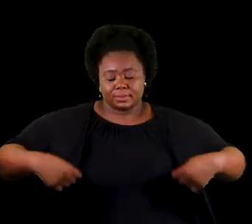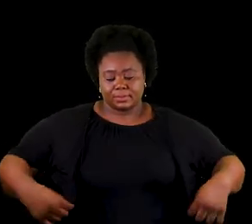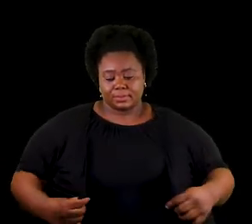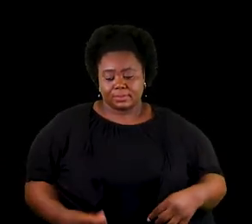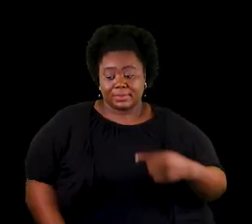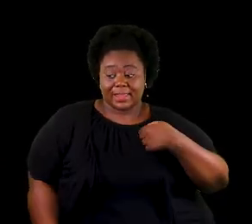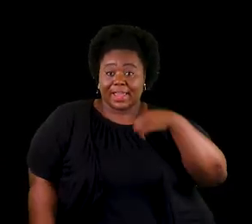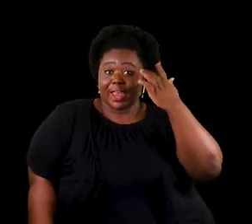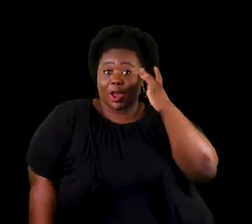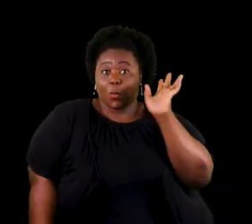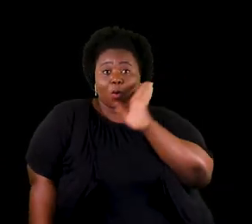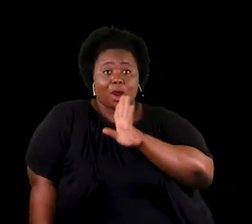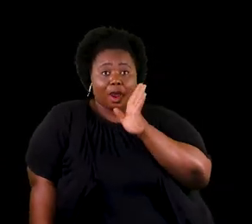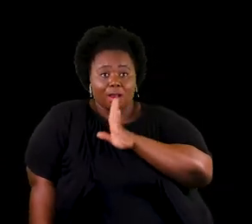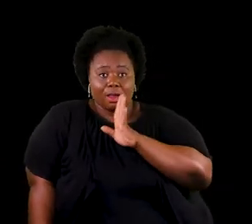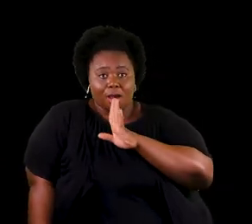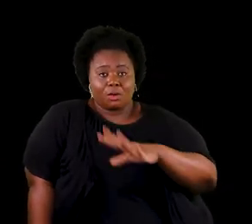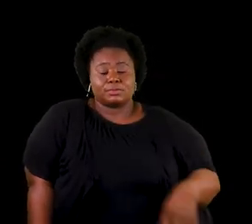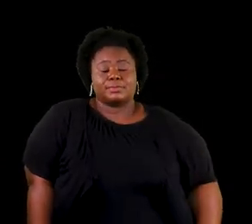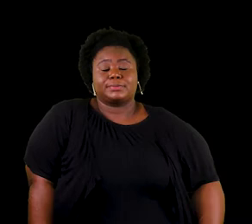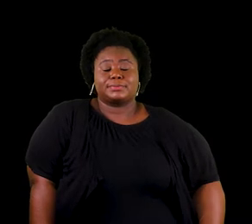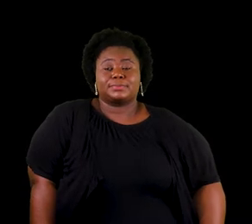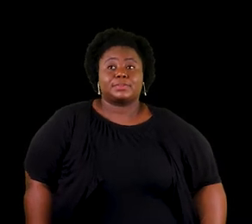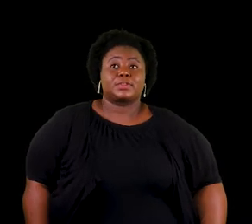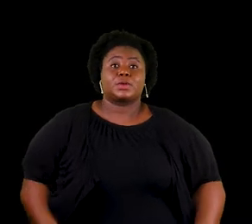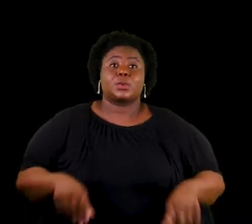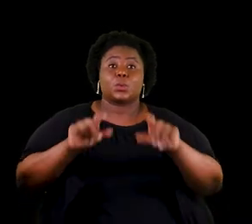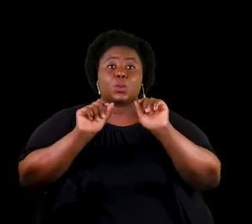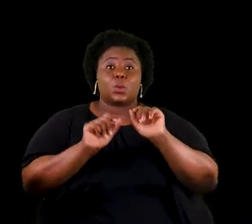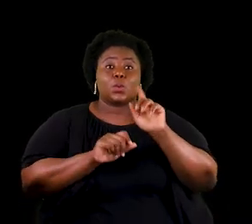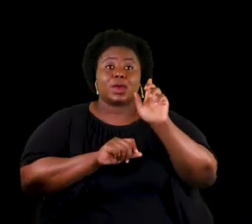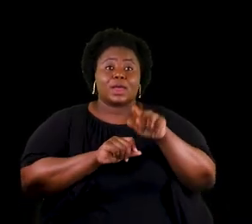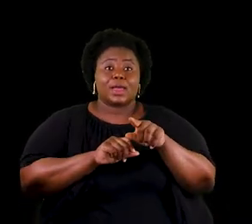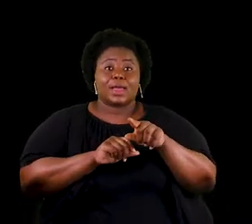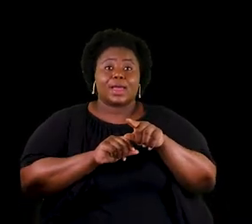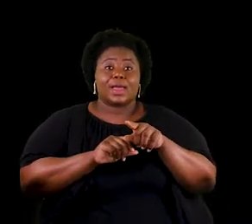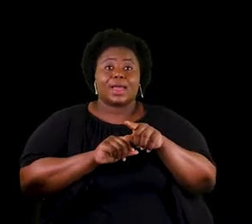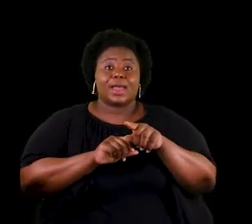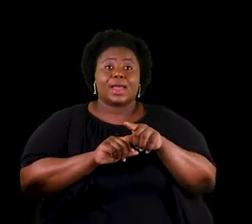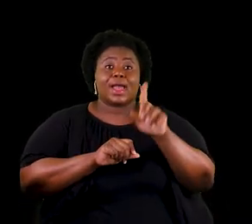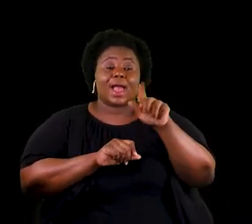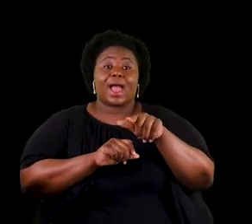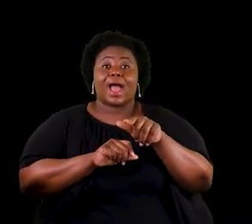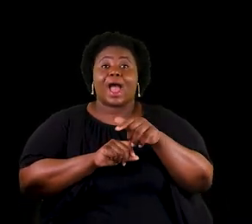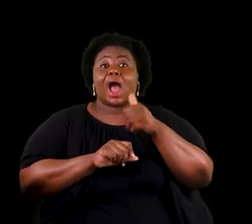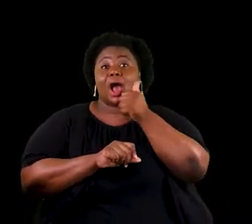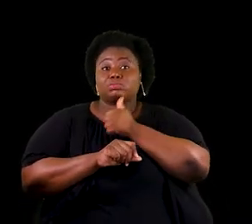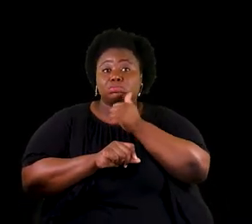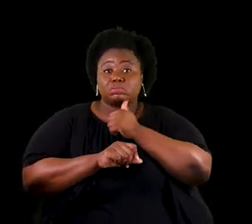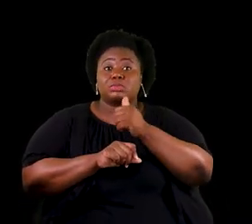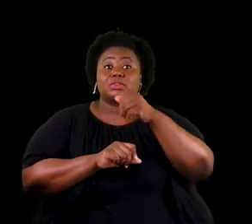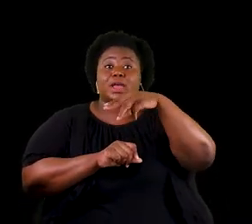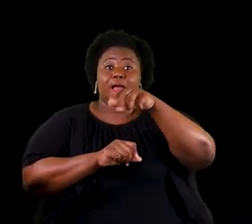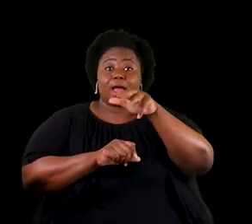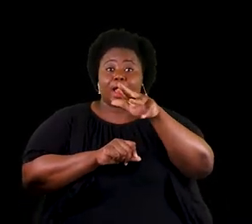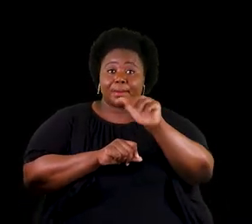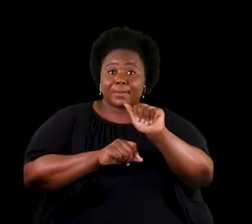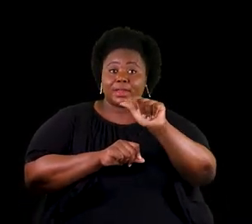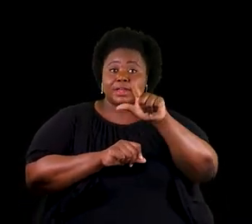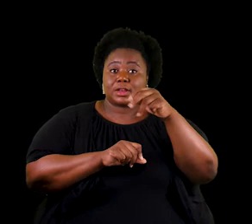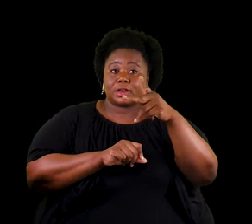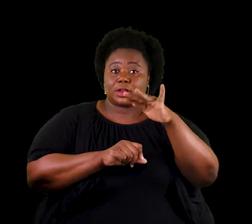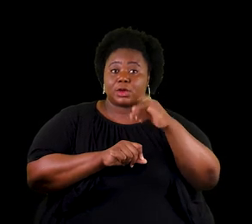Eu achei bem interessante o fato de que foi a Princesa Maria Lopoldina que assinou a